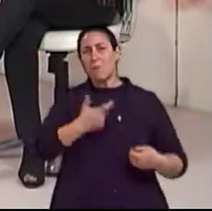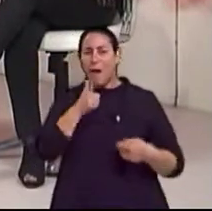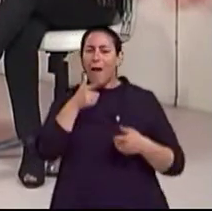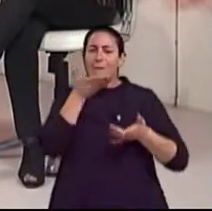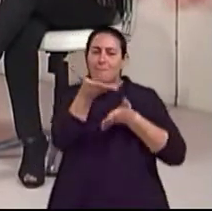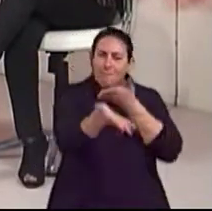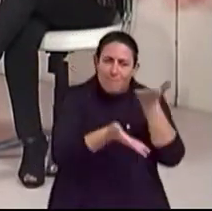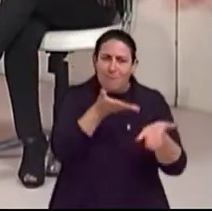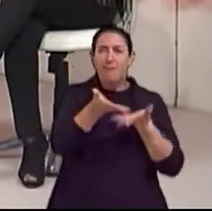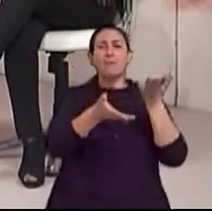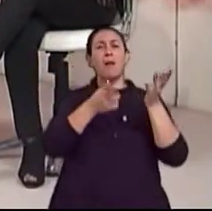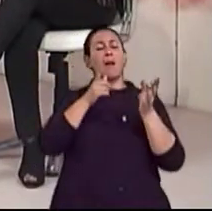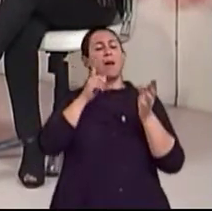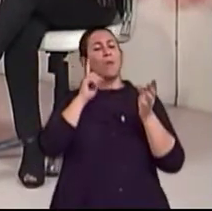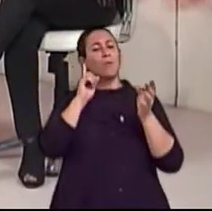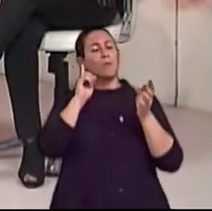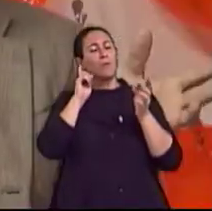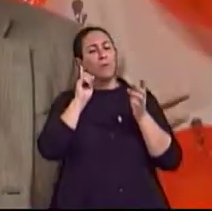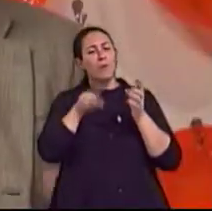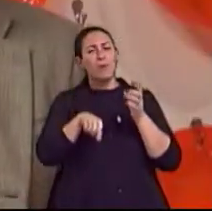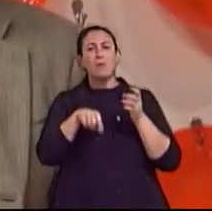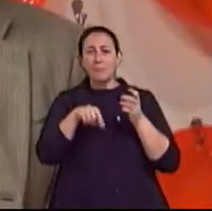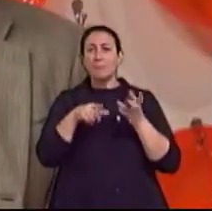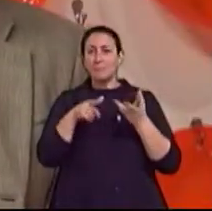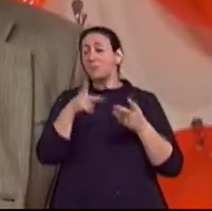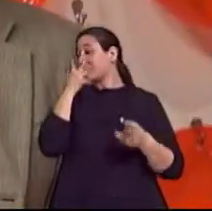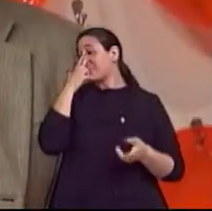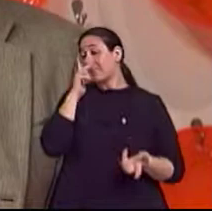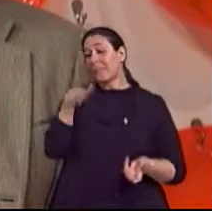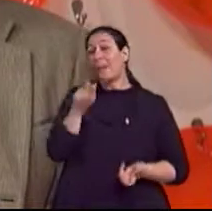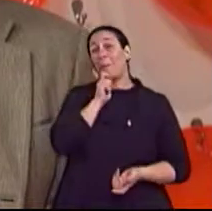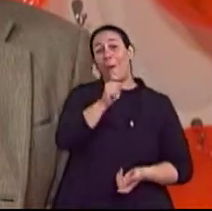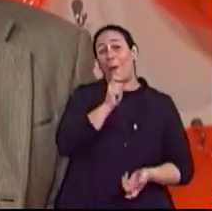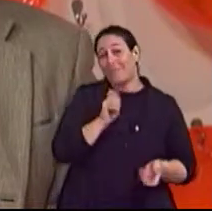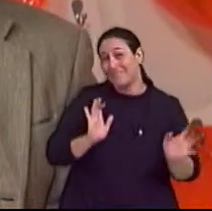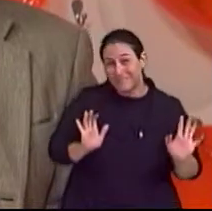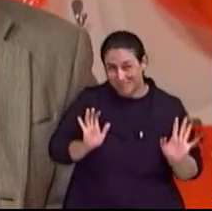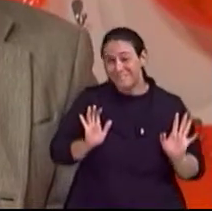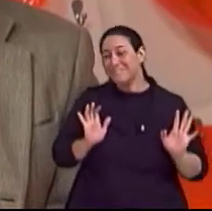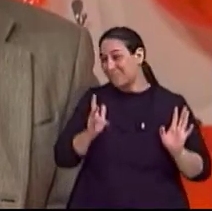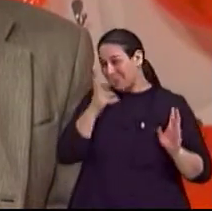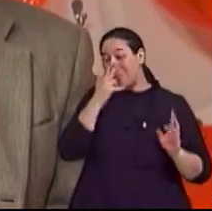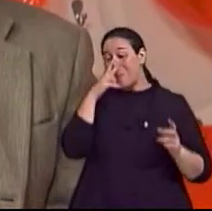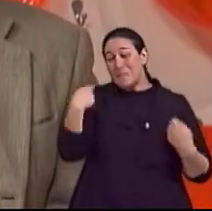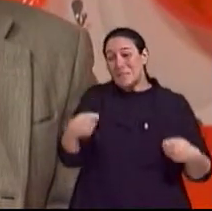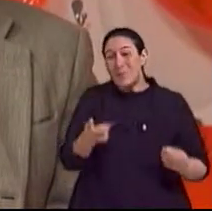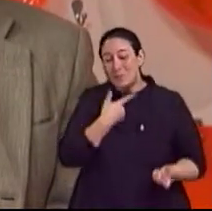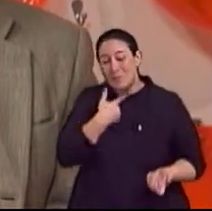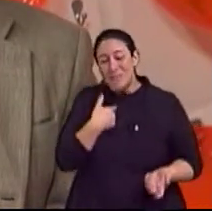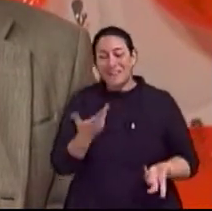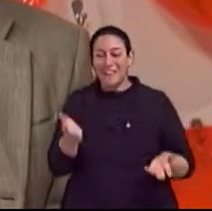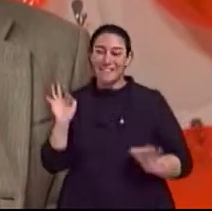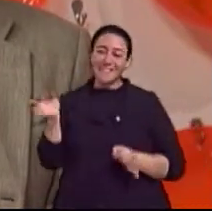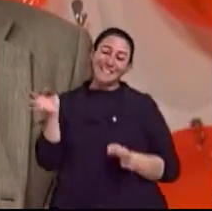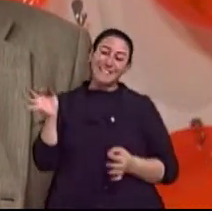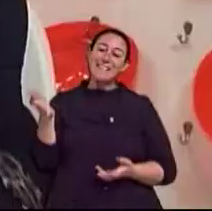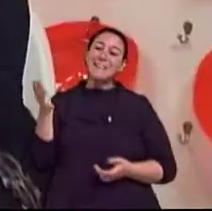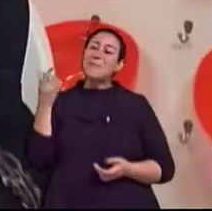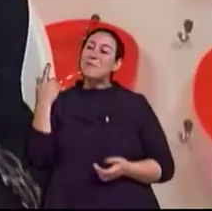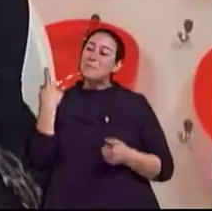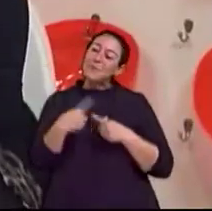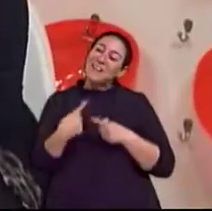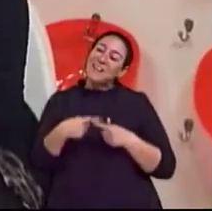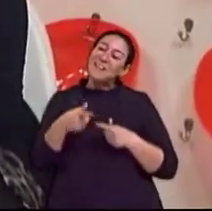para tratar dessas questões... Assim como para ser repórter, né? Que a gente tem que gostar, né? Tudo na vida a gente tem que